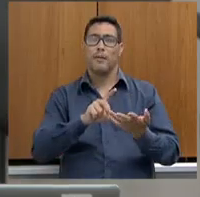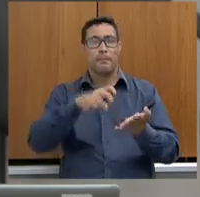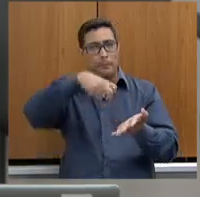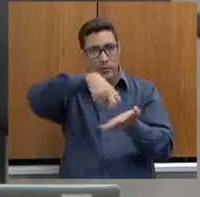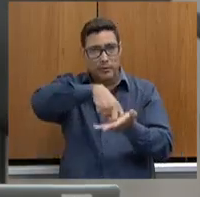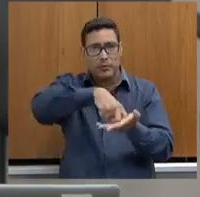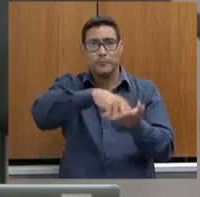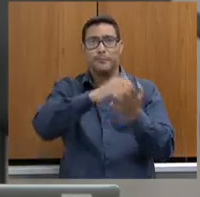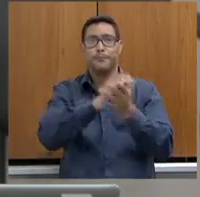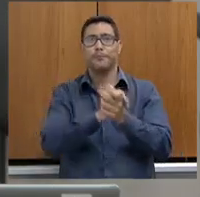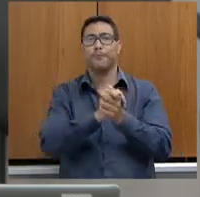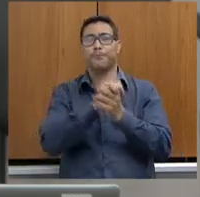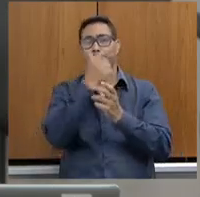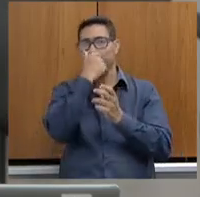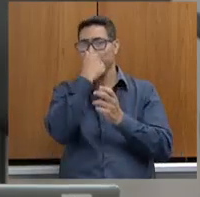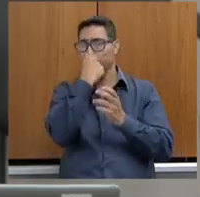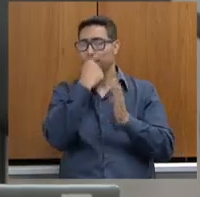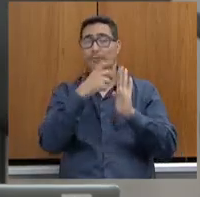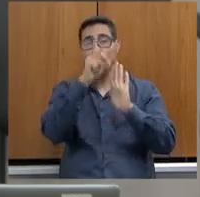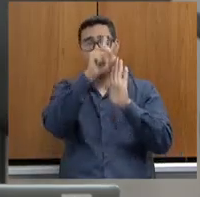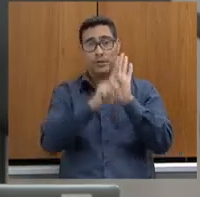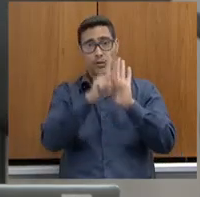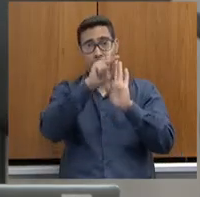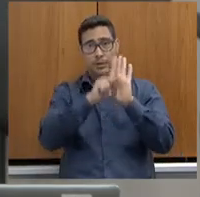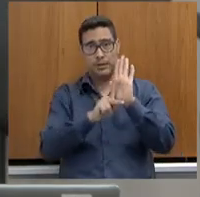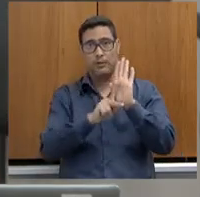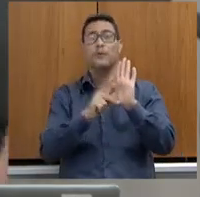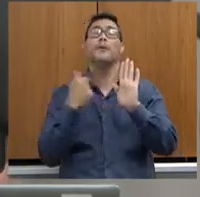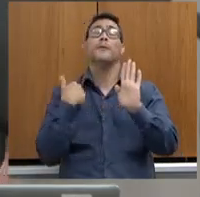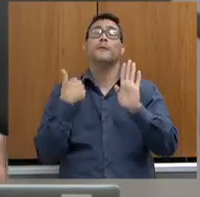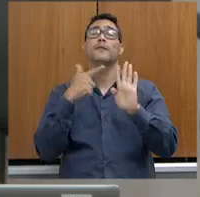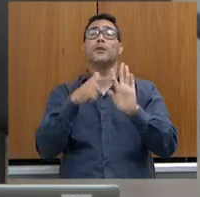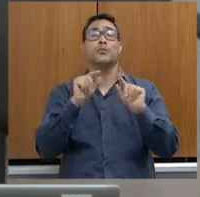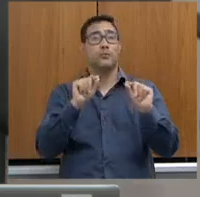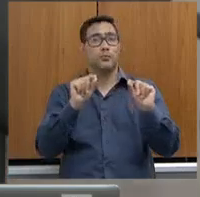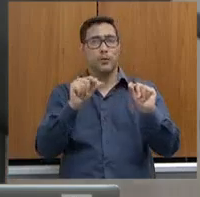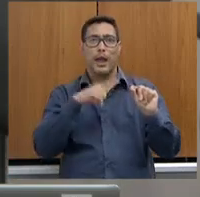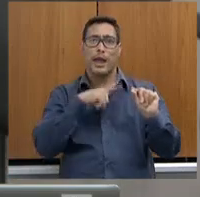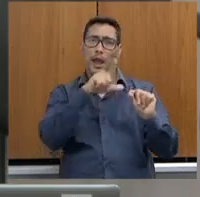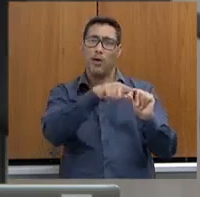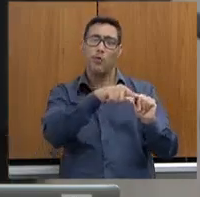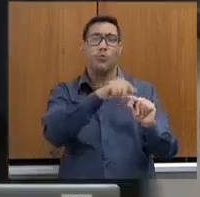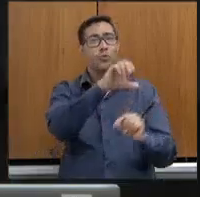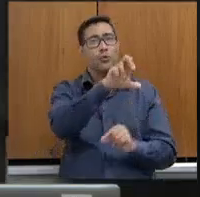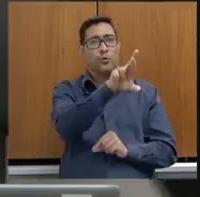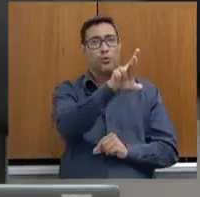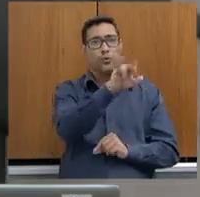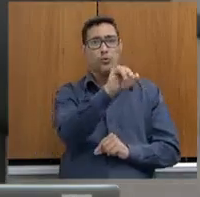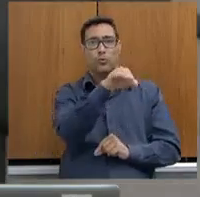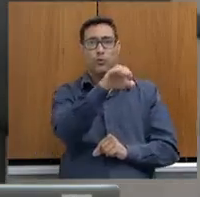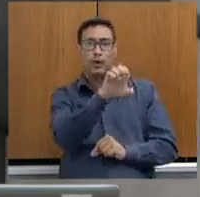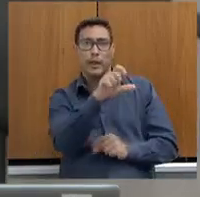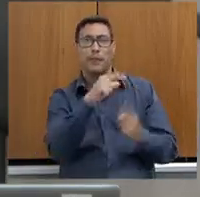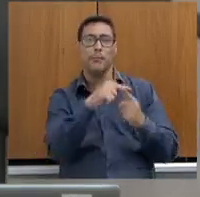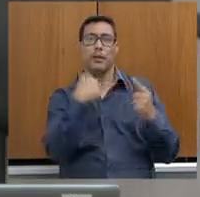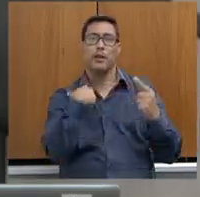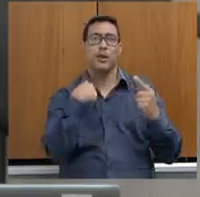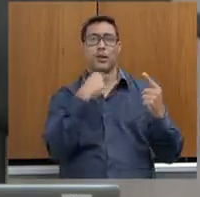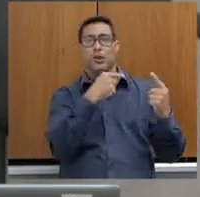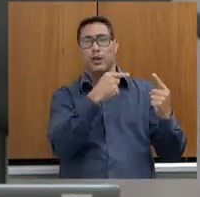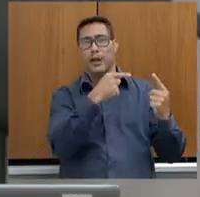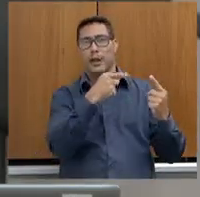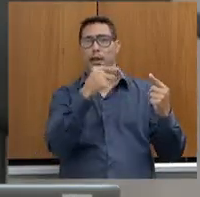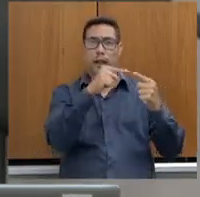do crime. Não é isso? É. Então, quando é o crime contra o patrimônio, nós vamos dosando a pena,